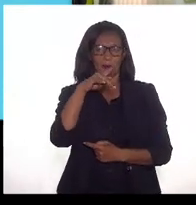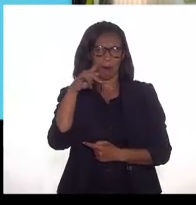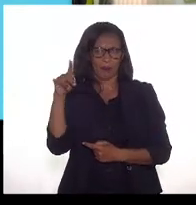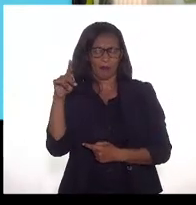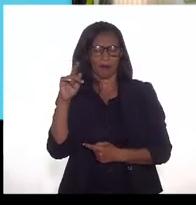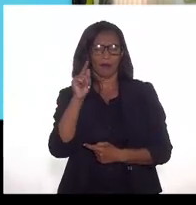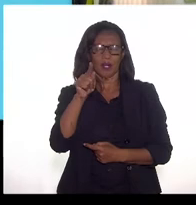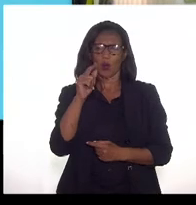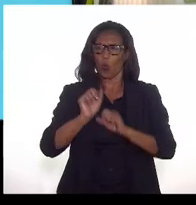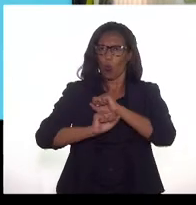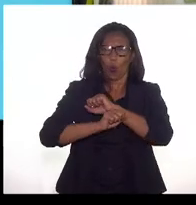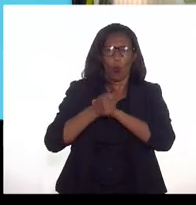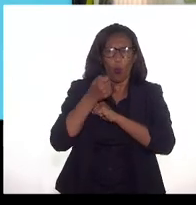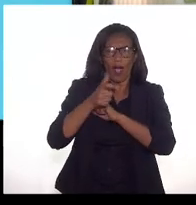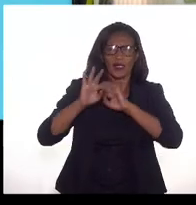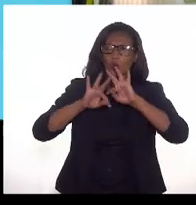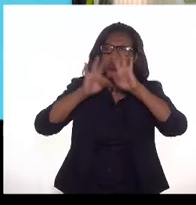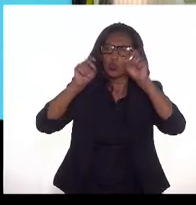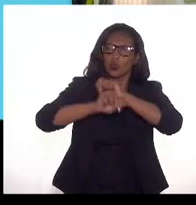quase toda ela